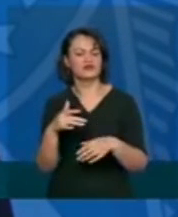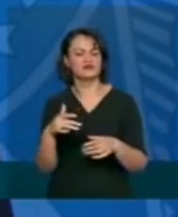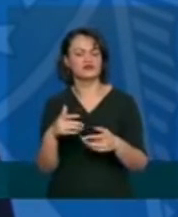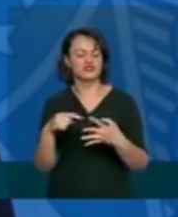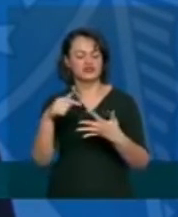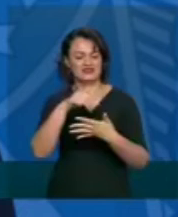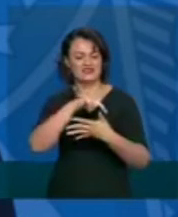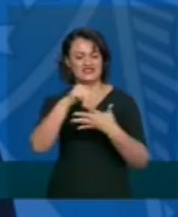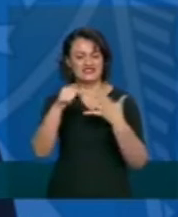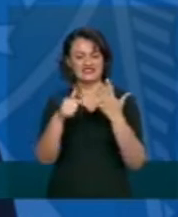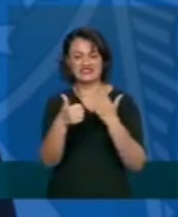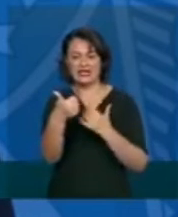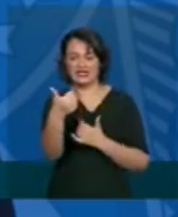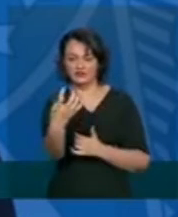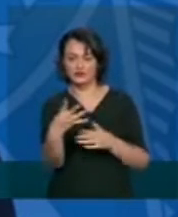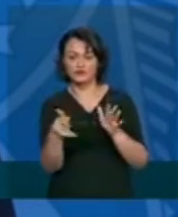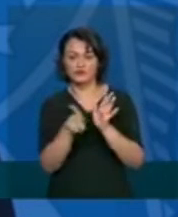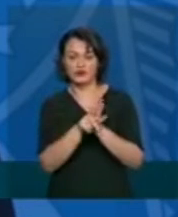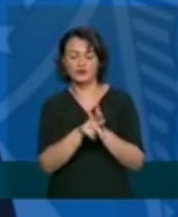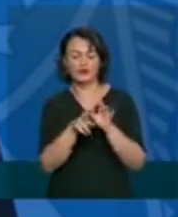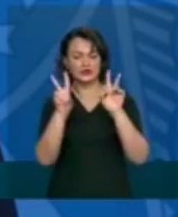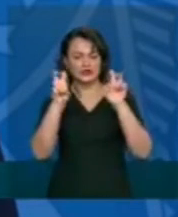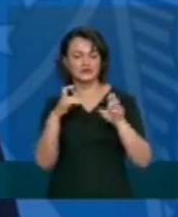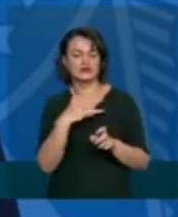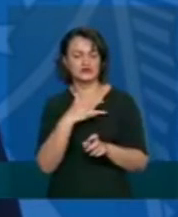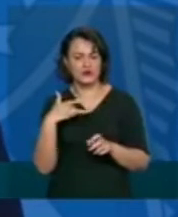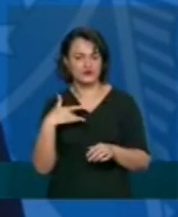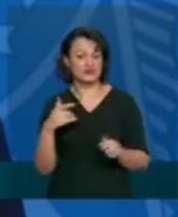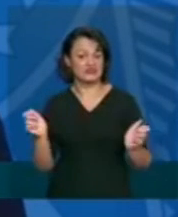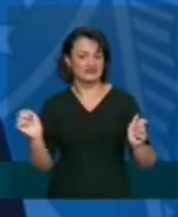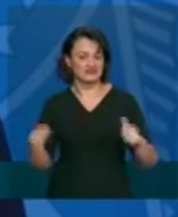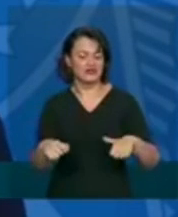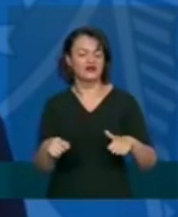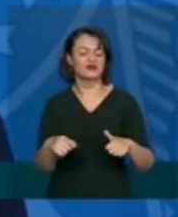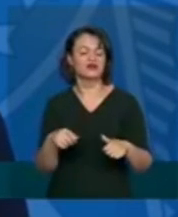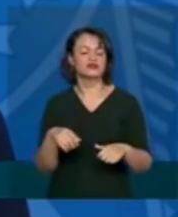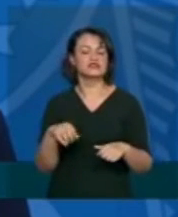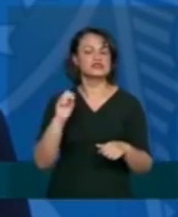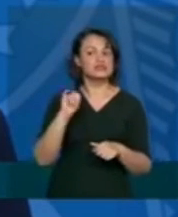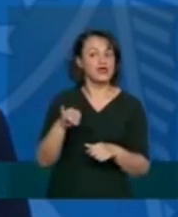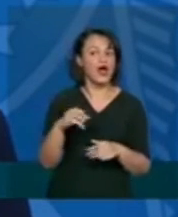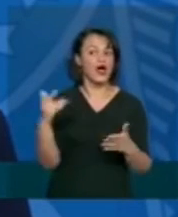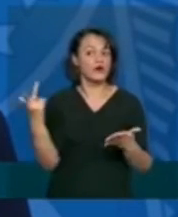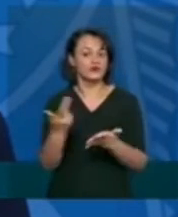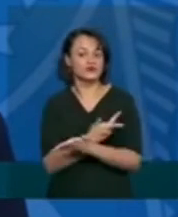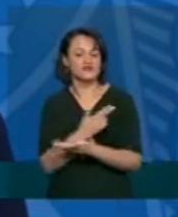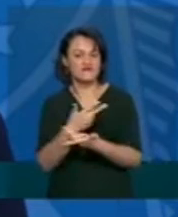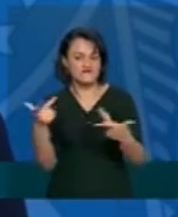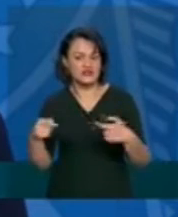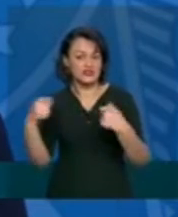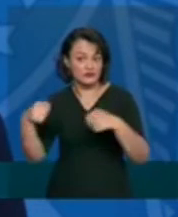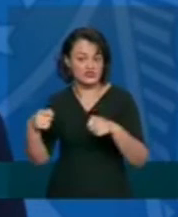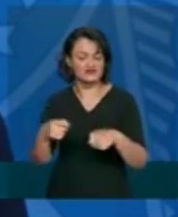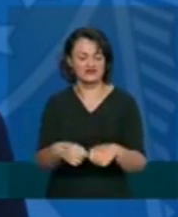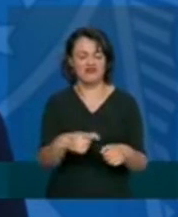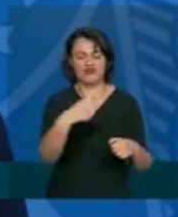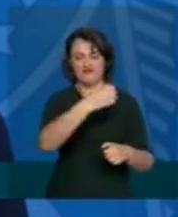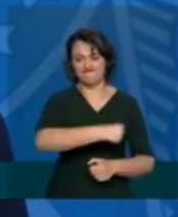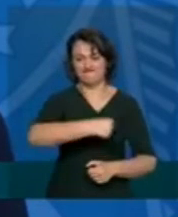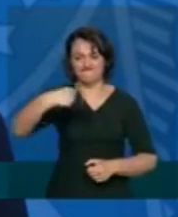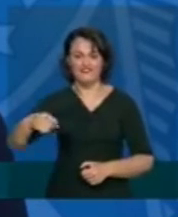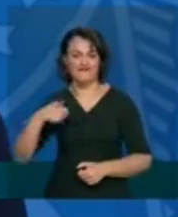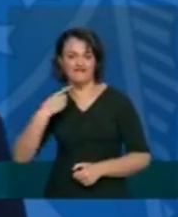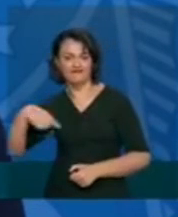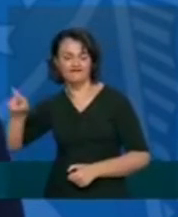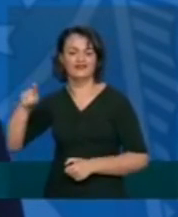áreas da saúde para que eles estivessem prontos para que eventualmente atendam as necessidades dos estados